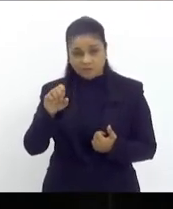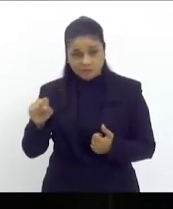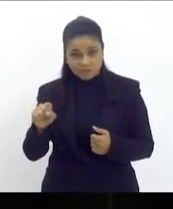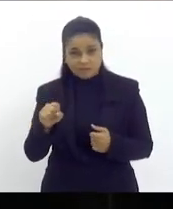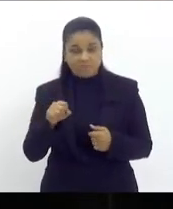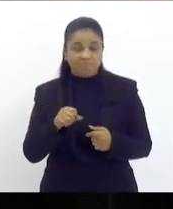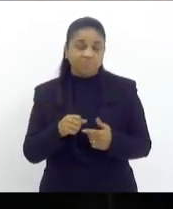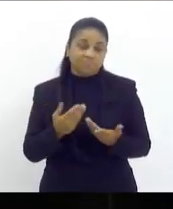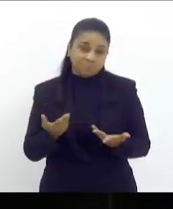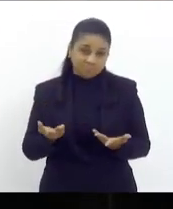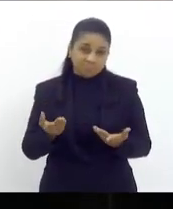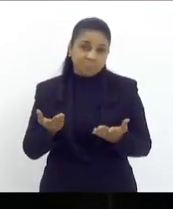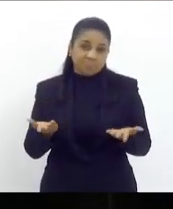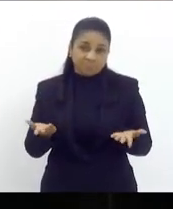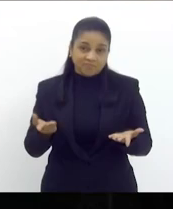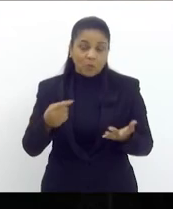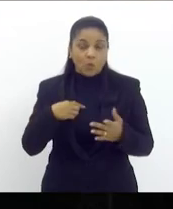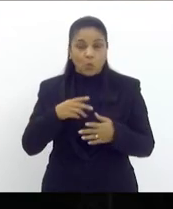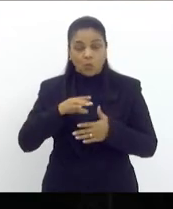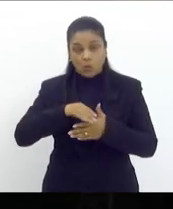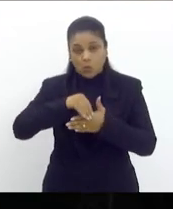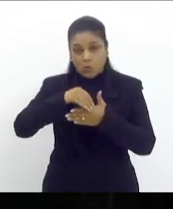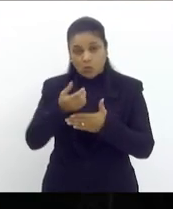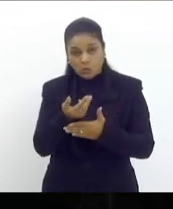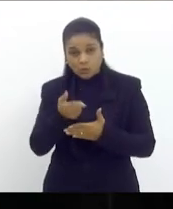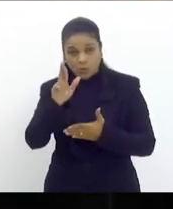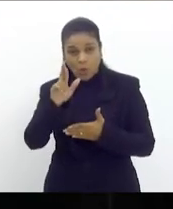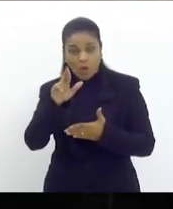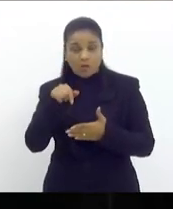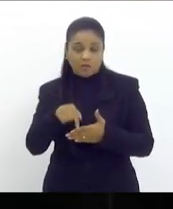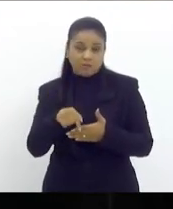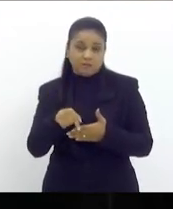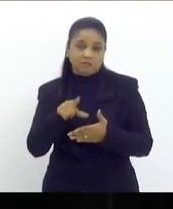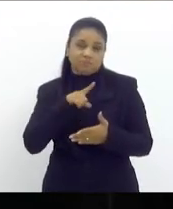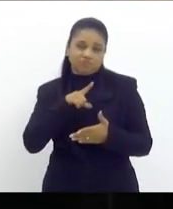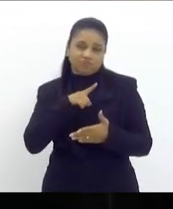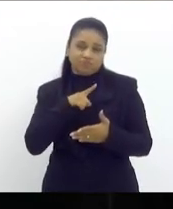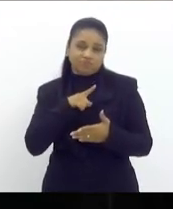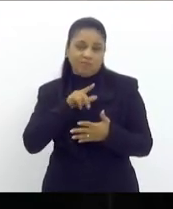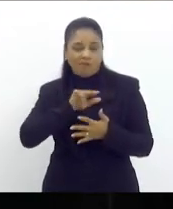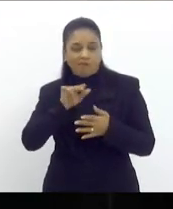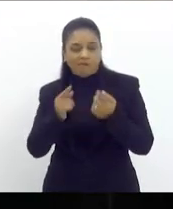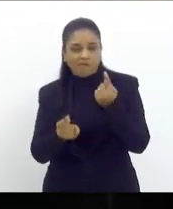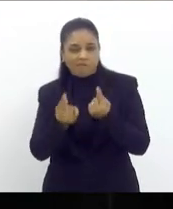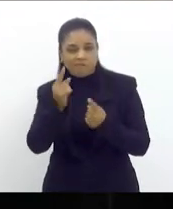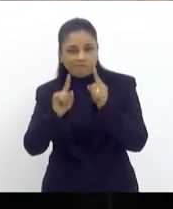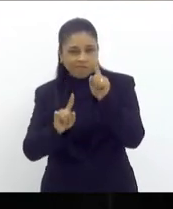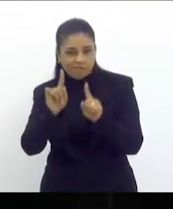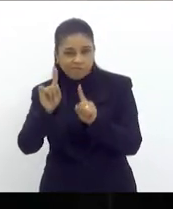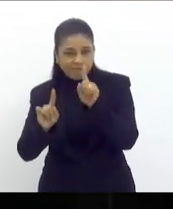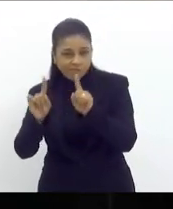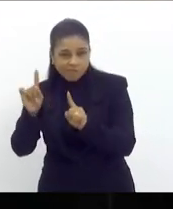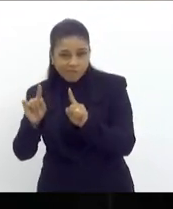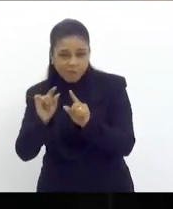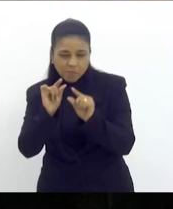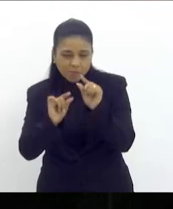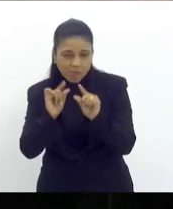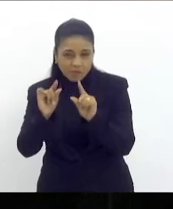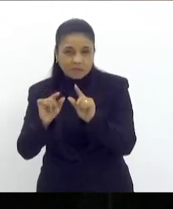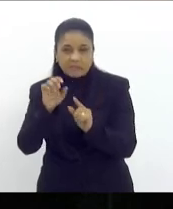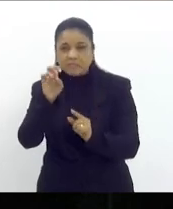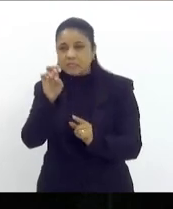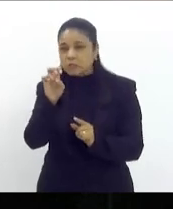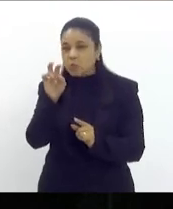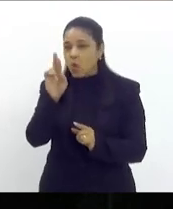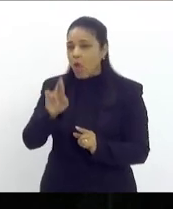o dólar está sendo cotado com pequenas variações acima de cinco reais